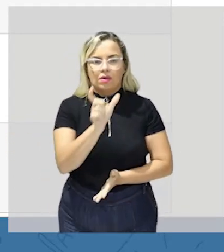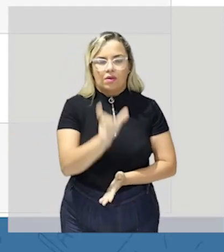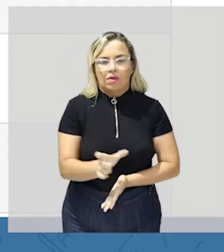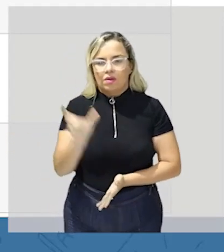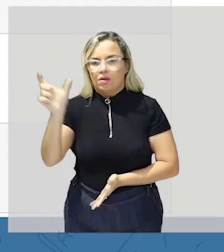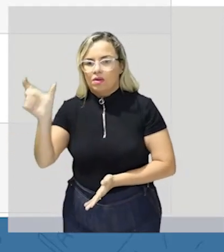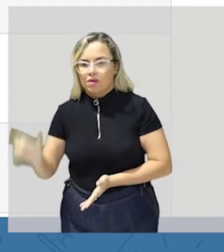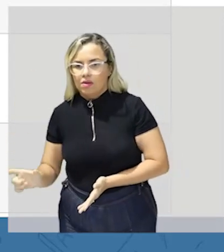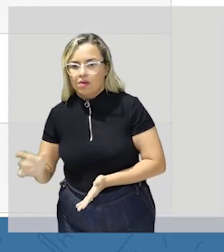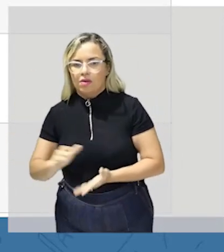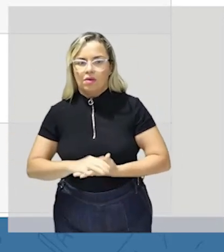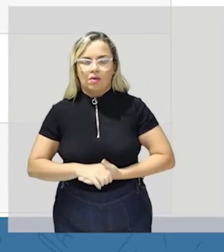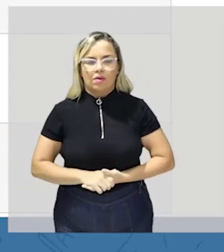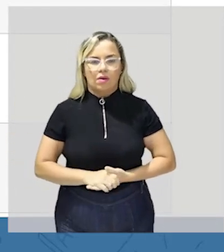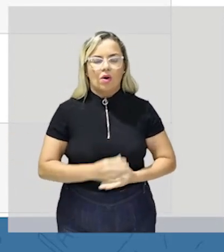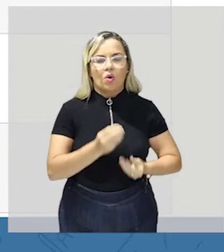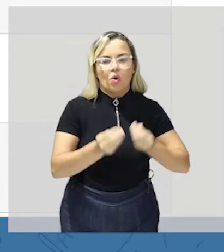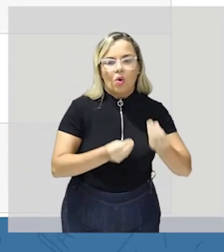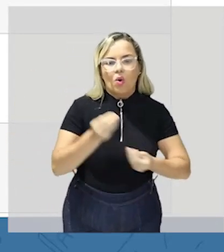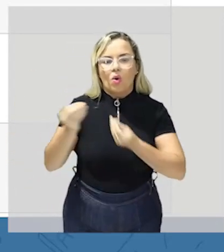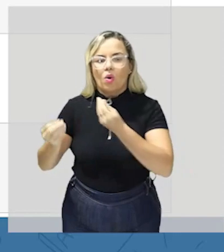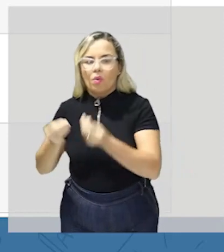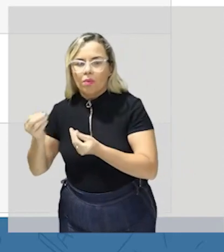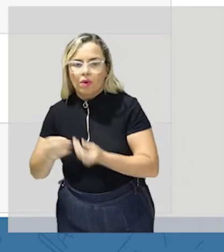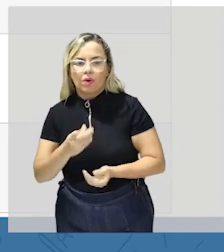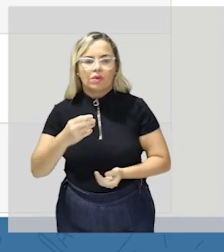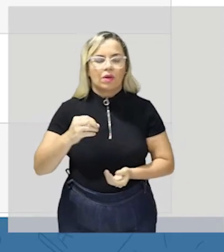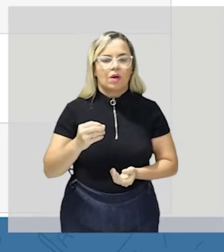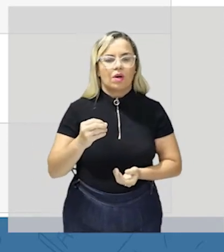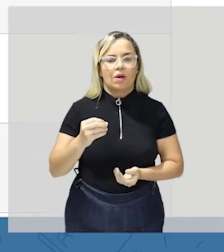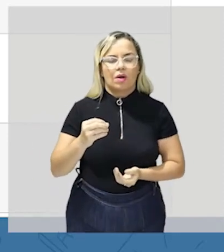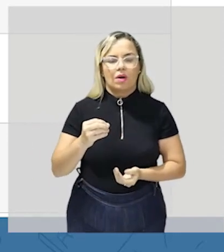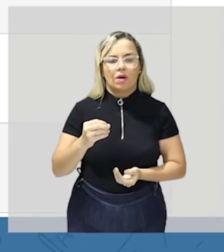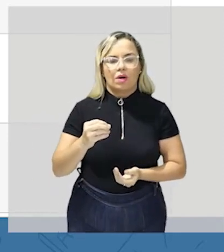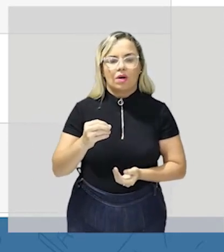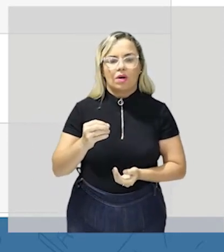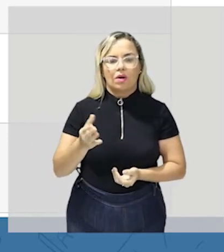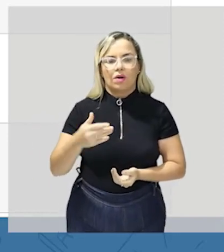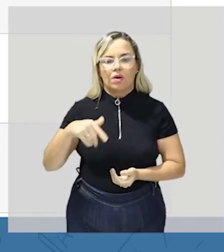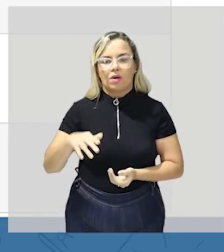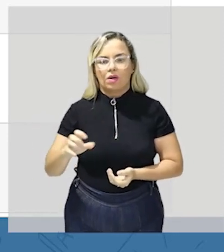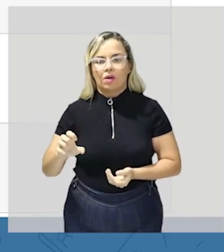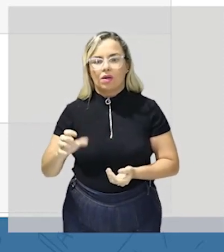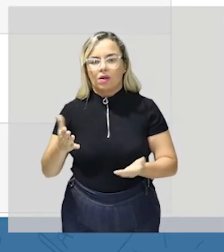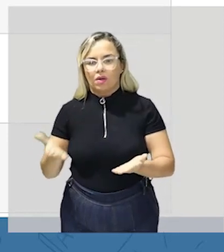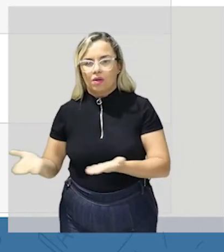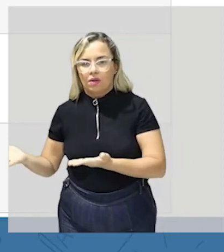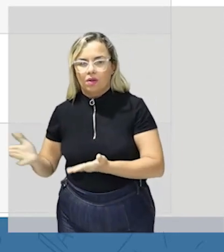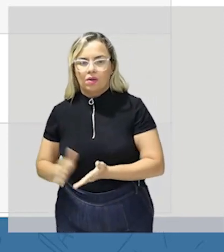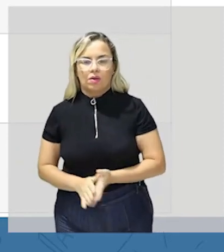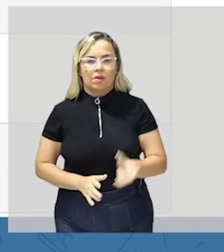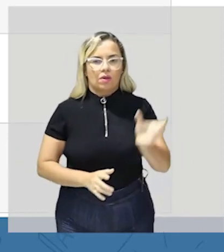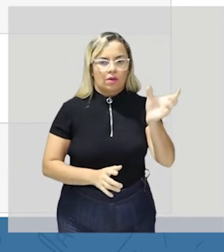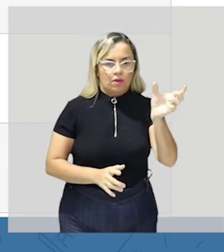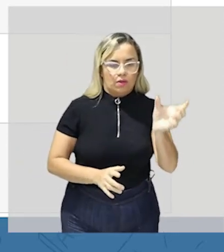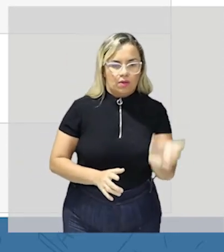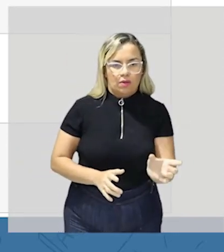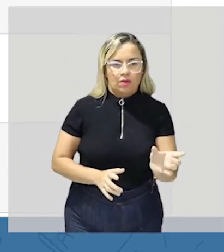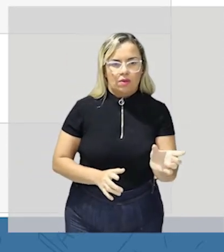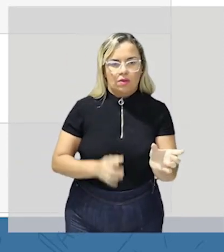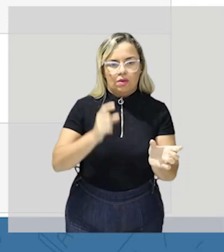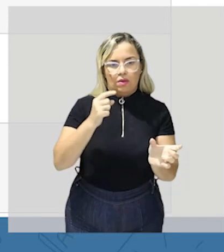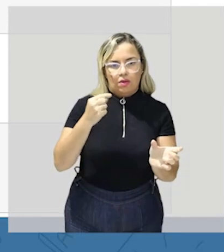como dado que dado que aqui eu tenho em espanhol que eu tenho em português observem que aqui eu não tenho a